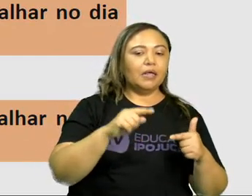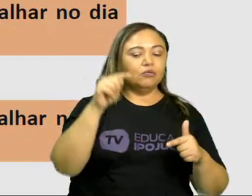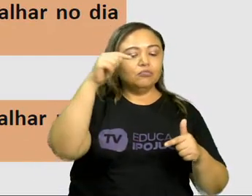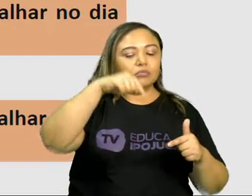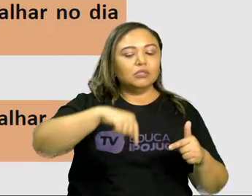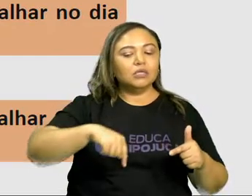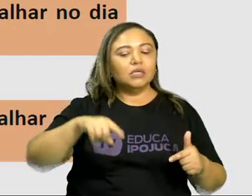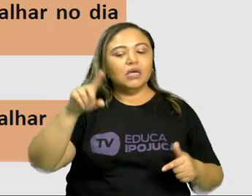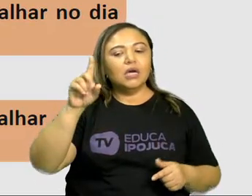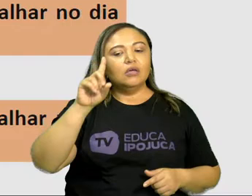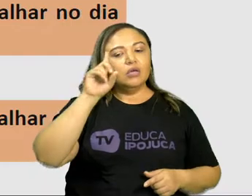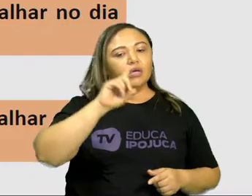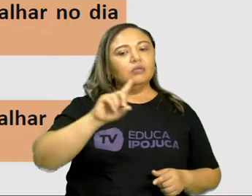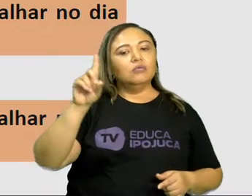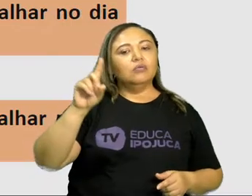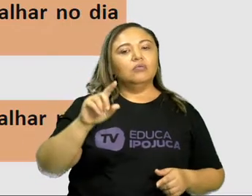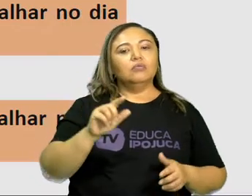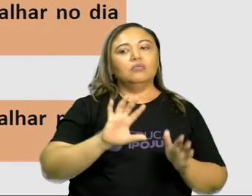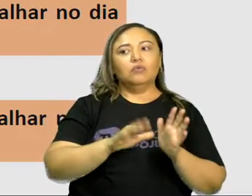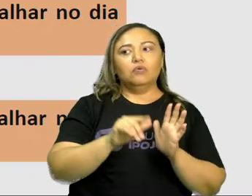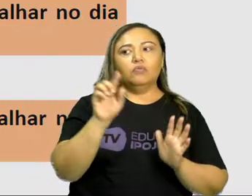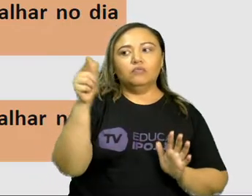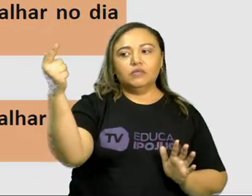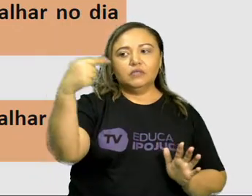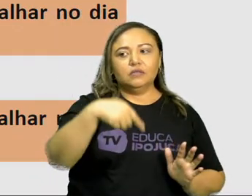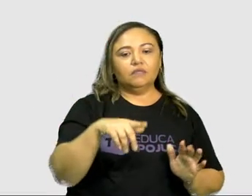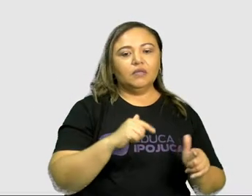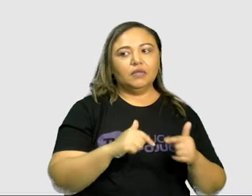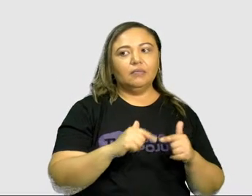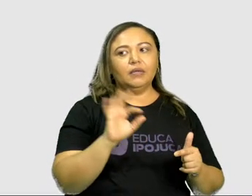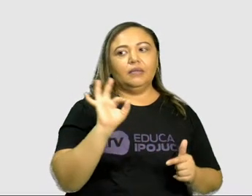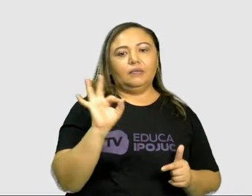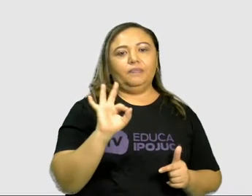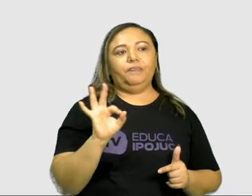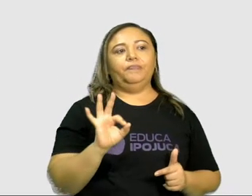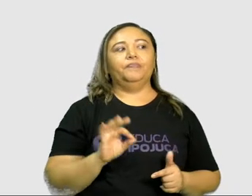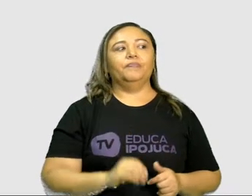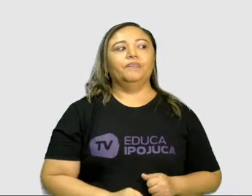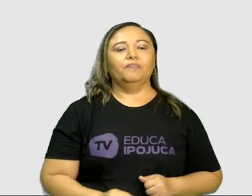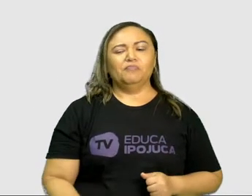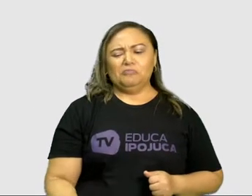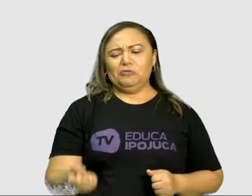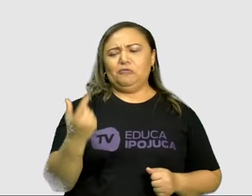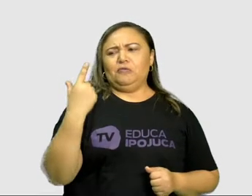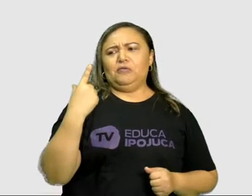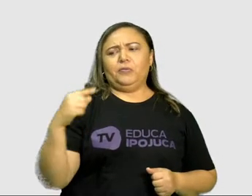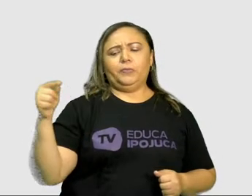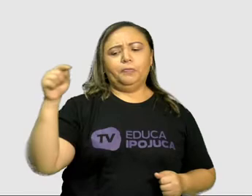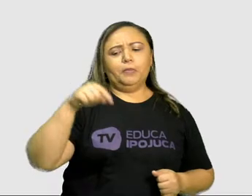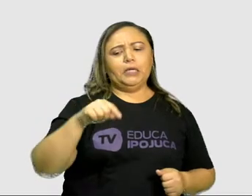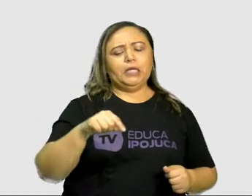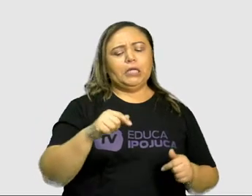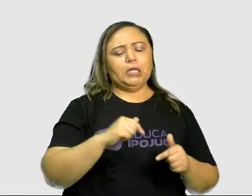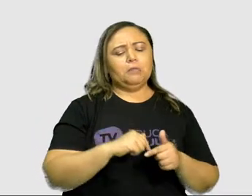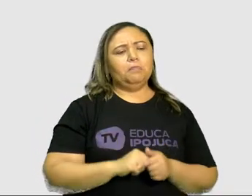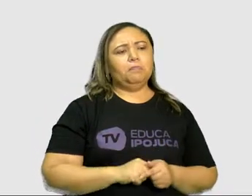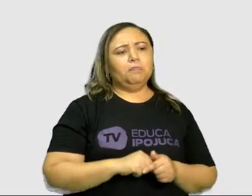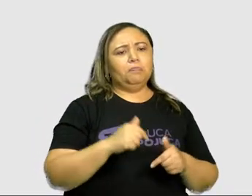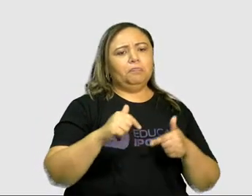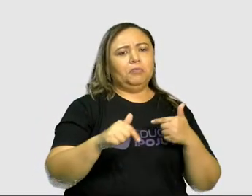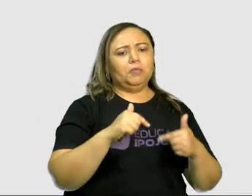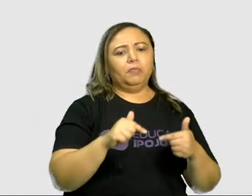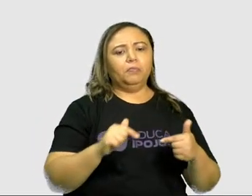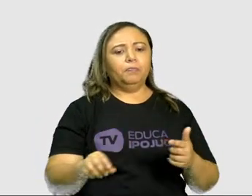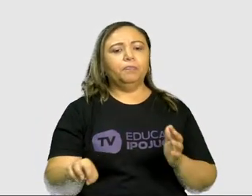Estranhamente, ele não veio trabalhar no dia do assalto. Então, a primeira, foi feita apenas uma análise.